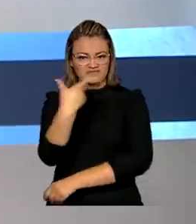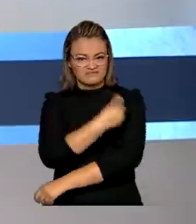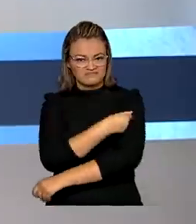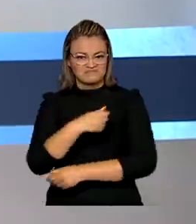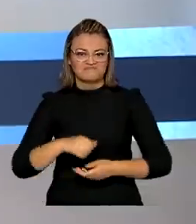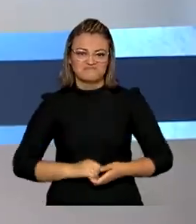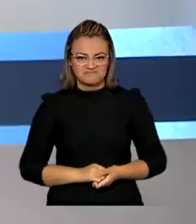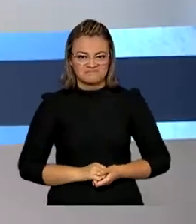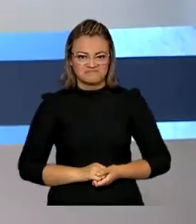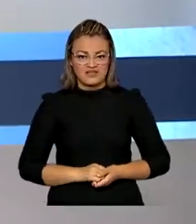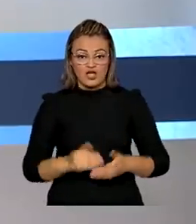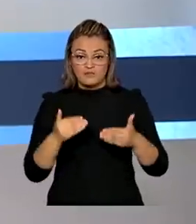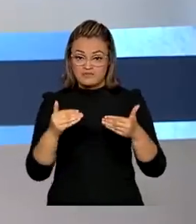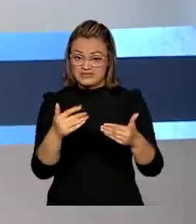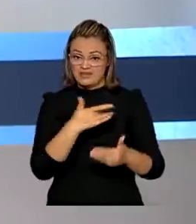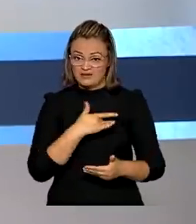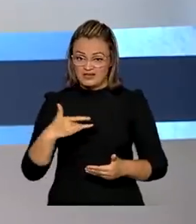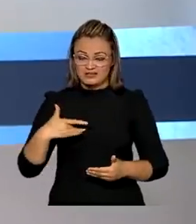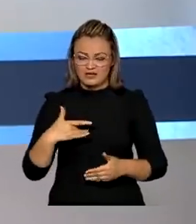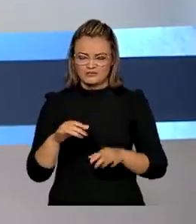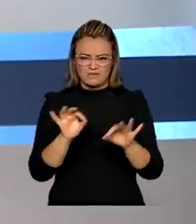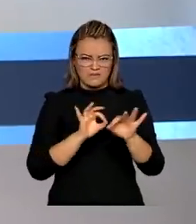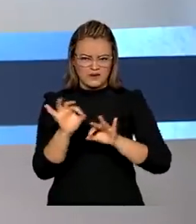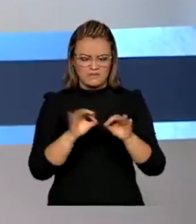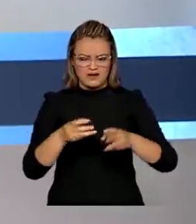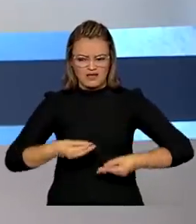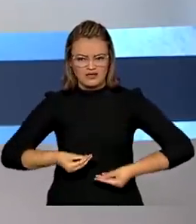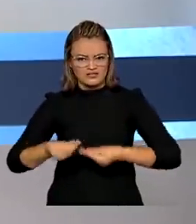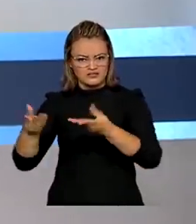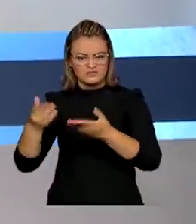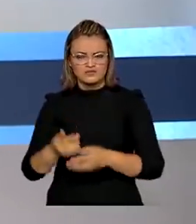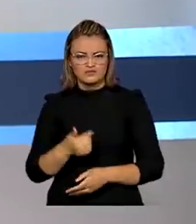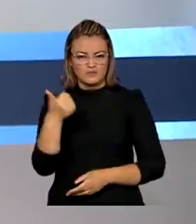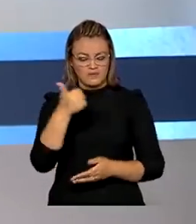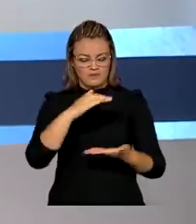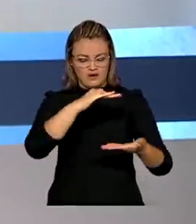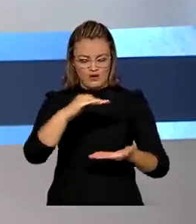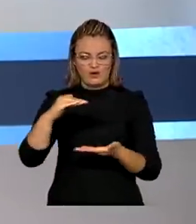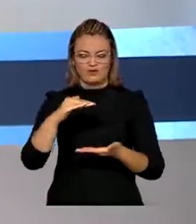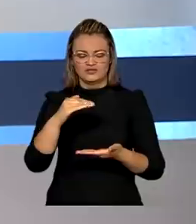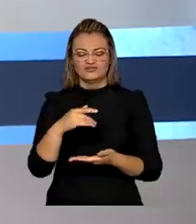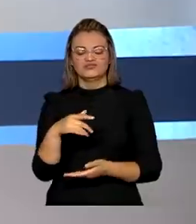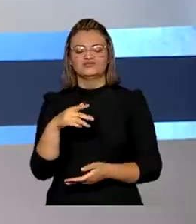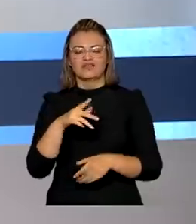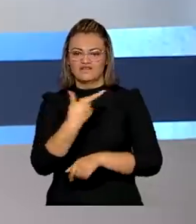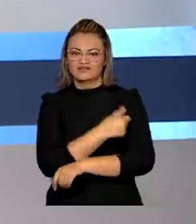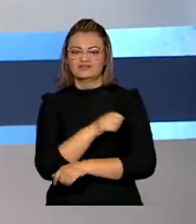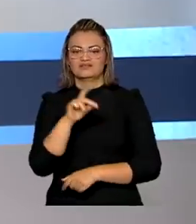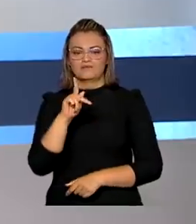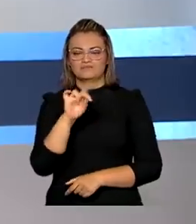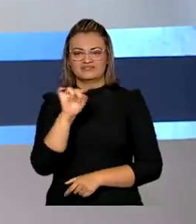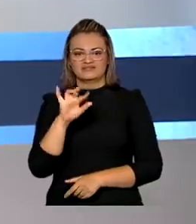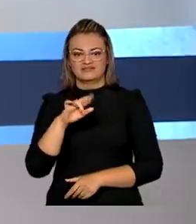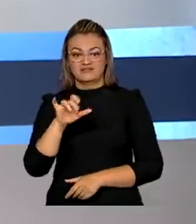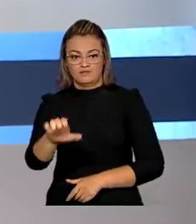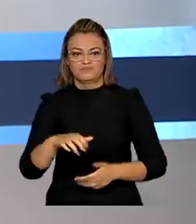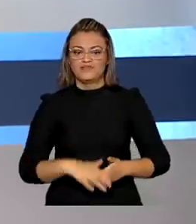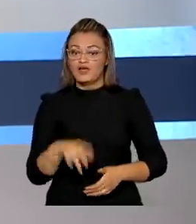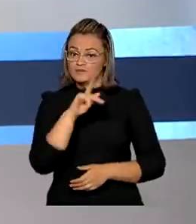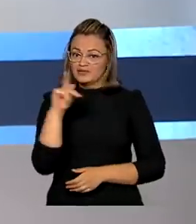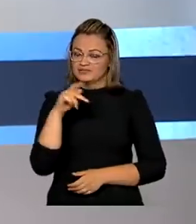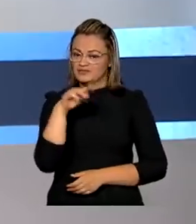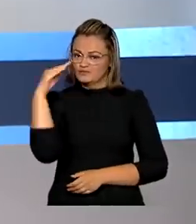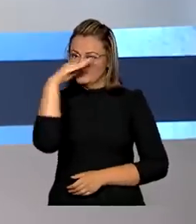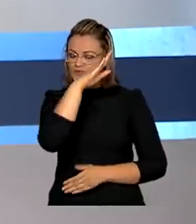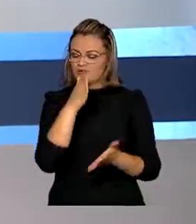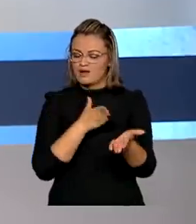vacinas. E o Ministério da Saúde prepara a distribuição do primeiro lote do imunizante da Pfizer. Presidente Jair Bolsonaro